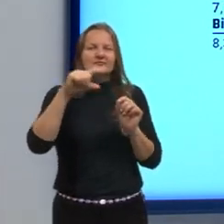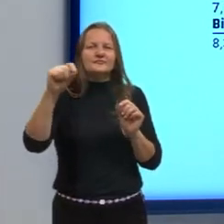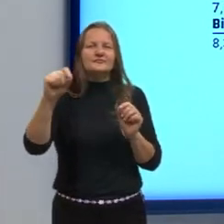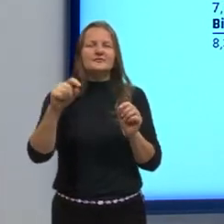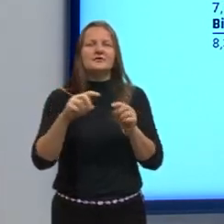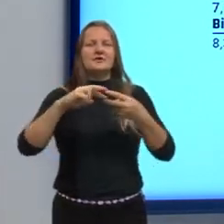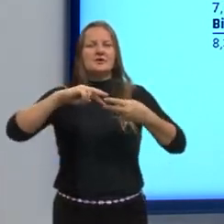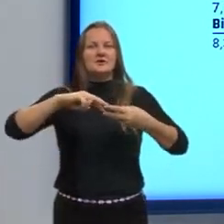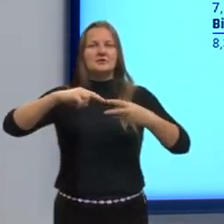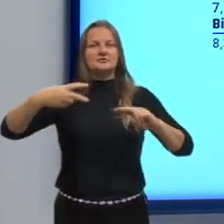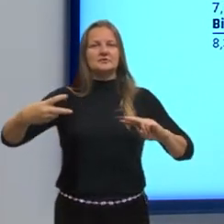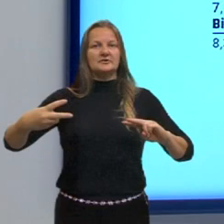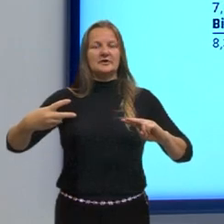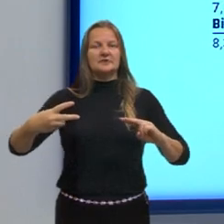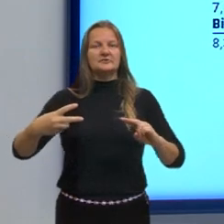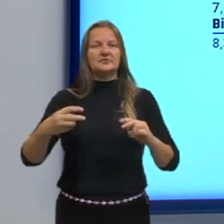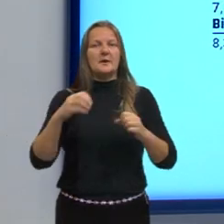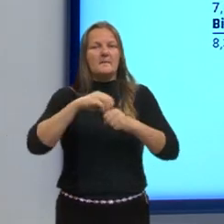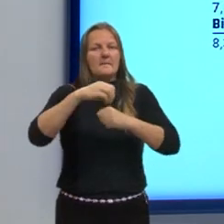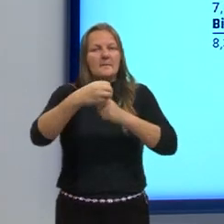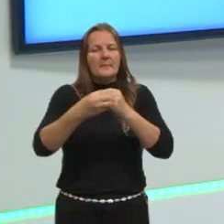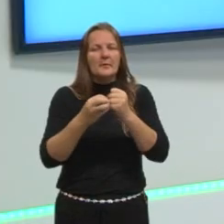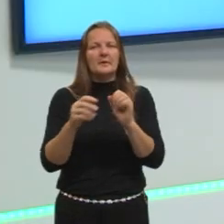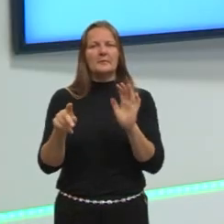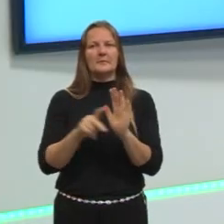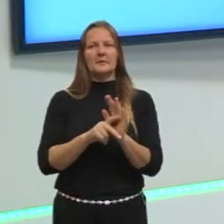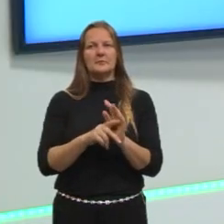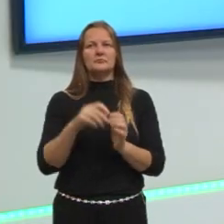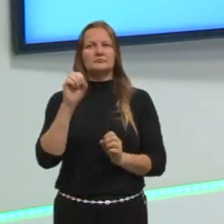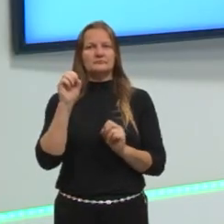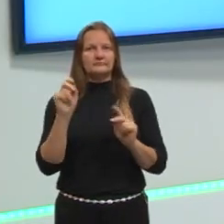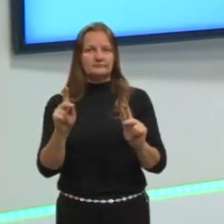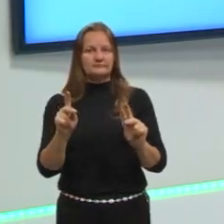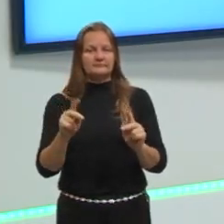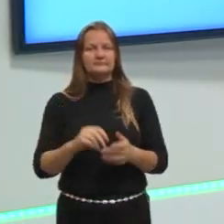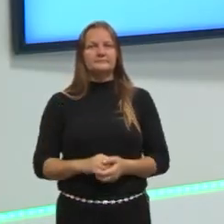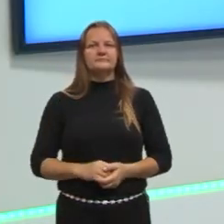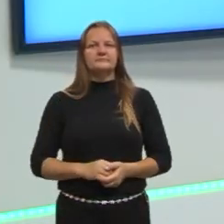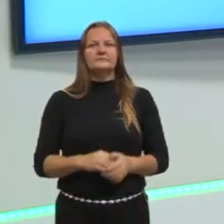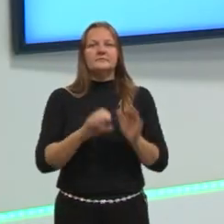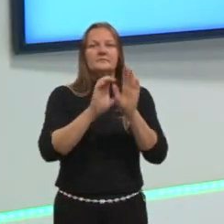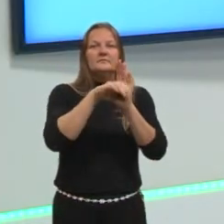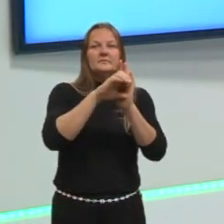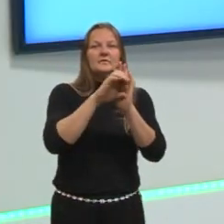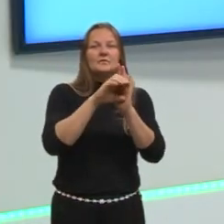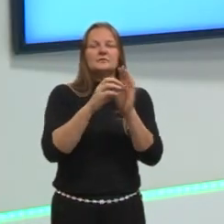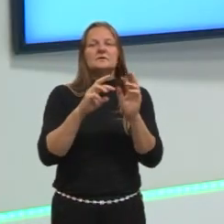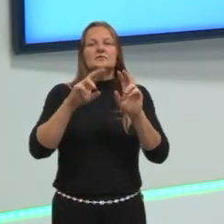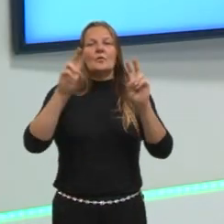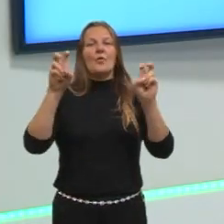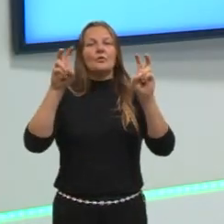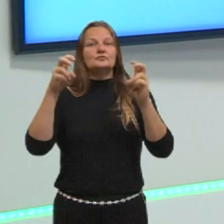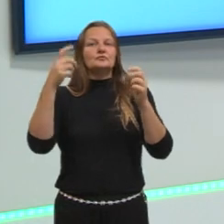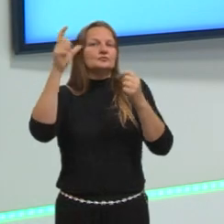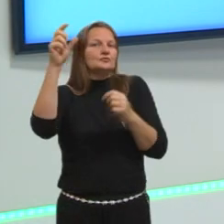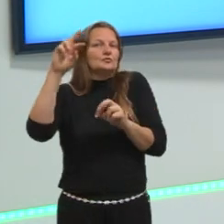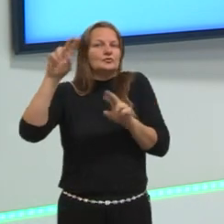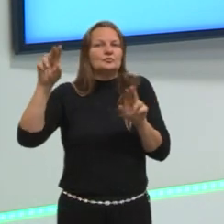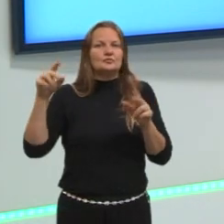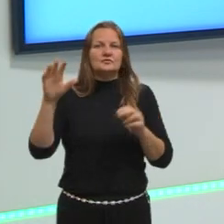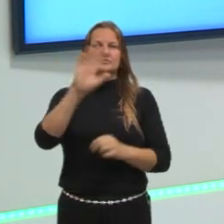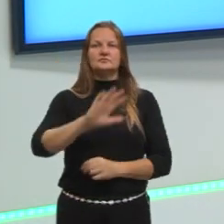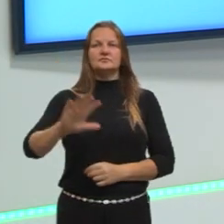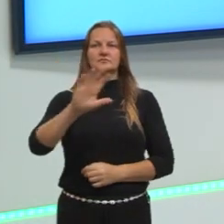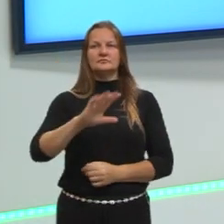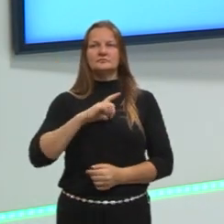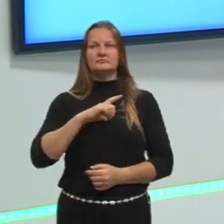a genética molecular. Certinho, pessoal? Então, aqui ficou outros assuntos. Certo?